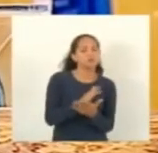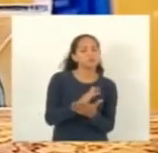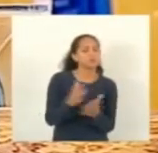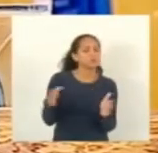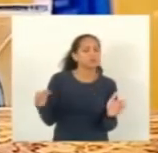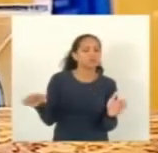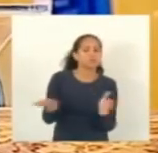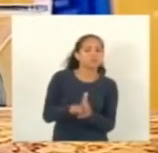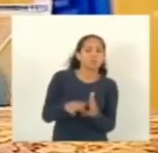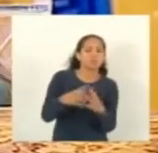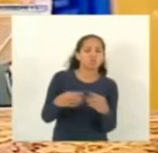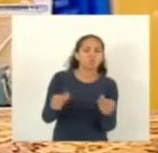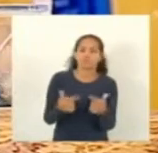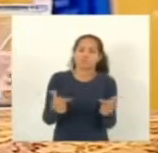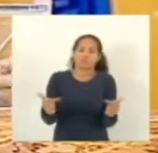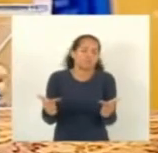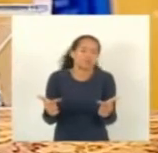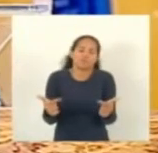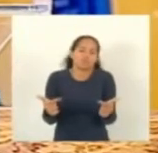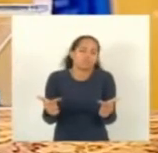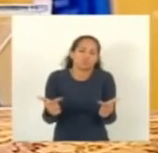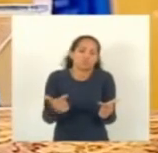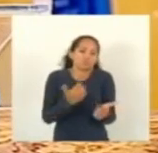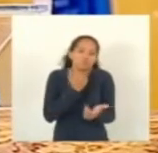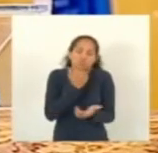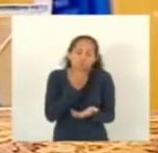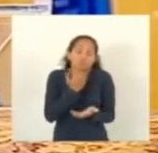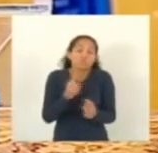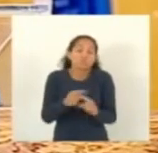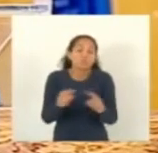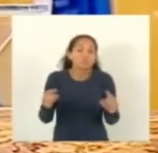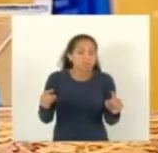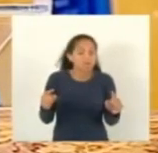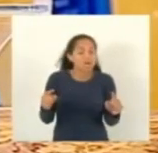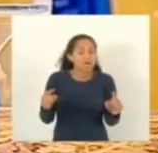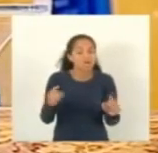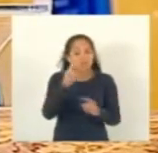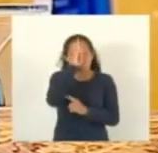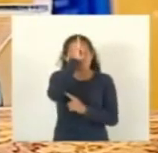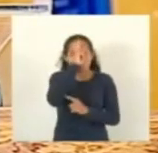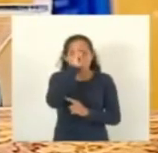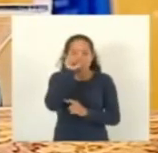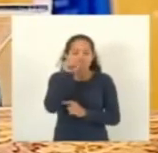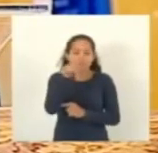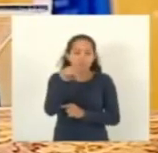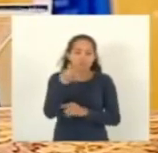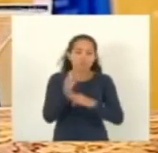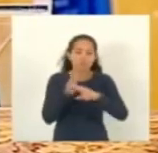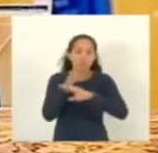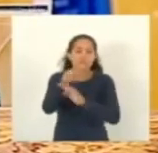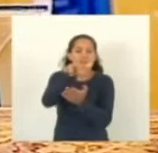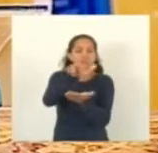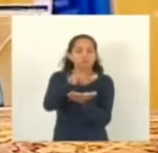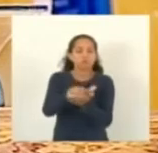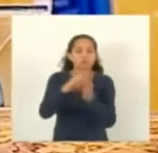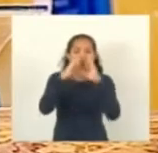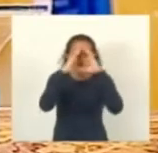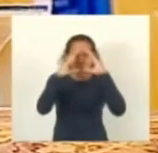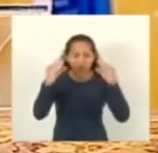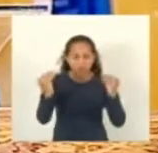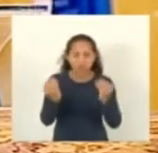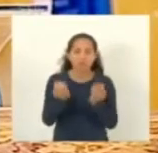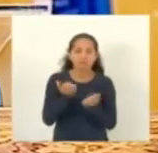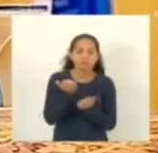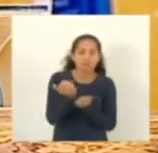não tem jeito, mas o hospital faz com que você tenha todo o conforto e que